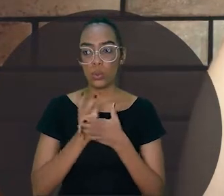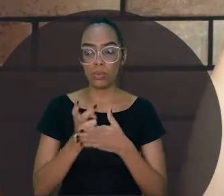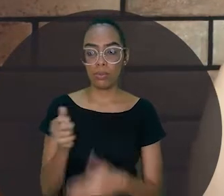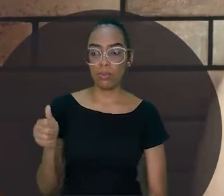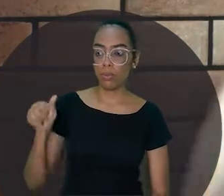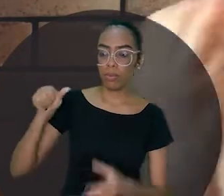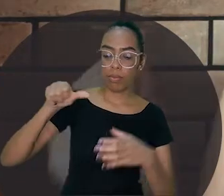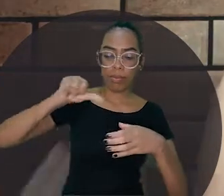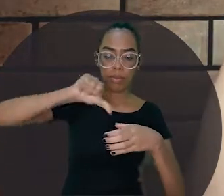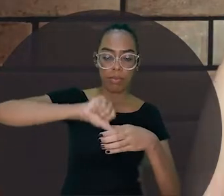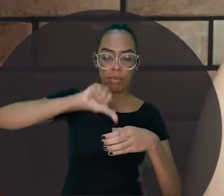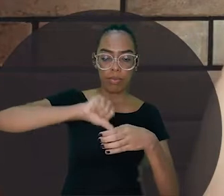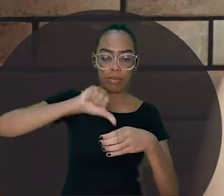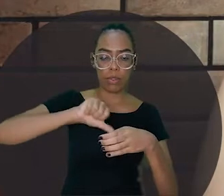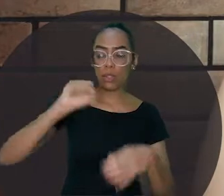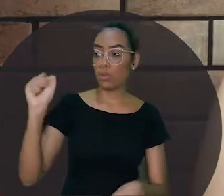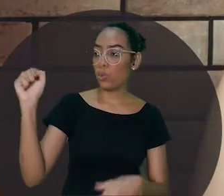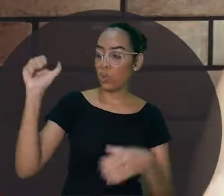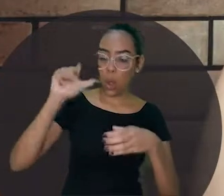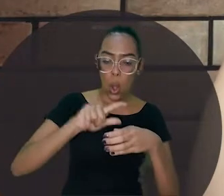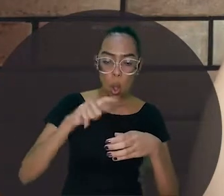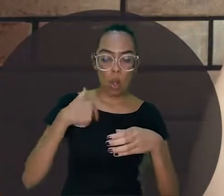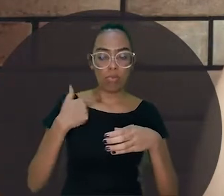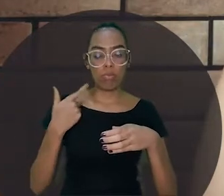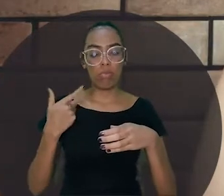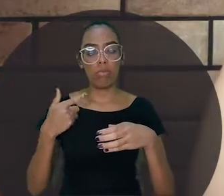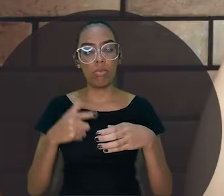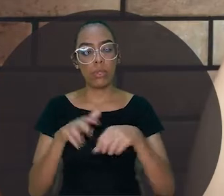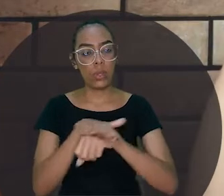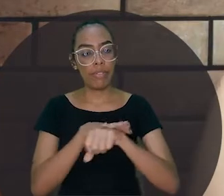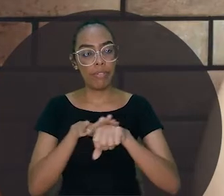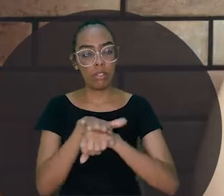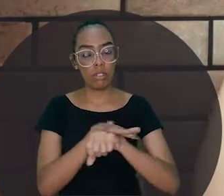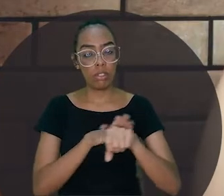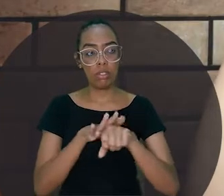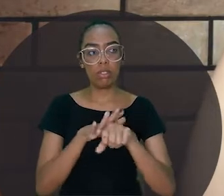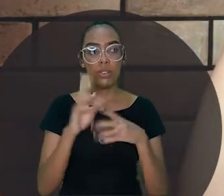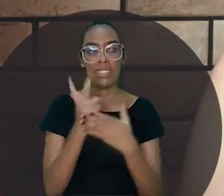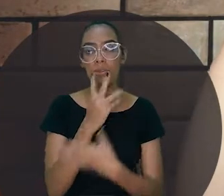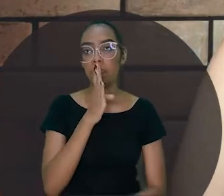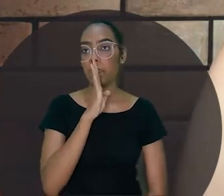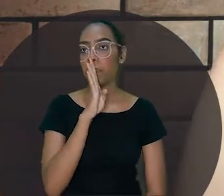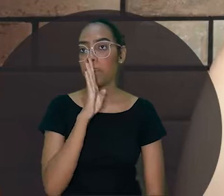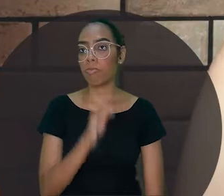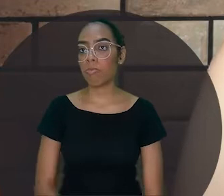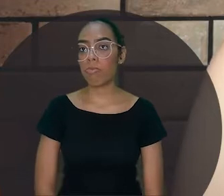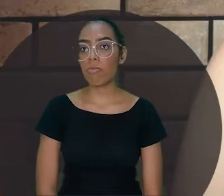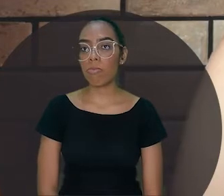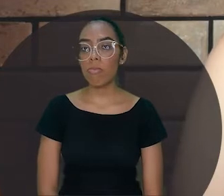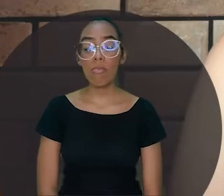regando, colocando no sol, adubando, conversando e não acontecia nada.